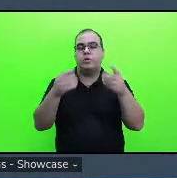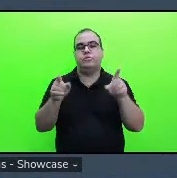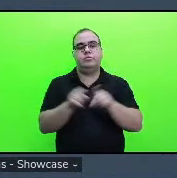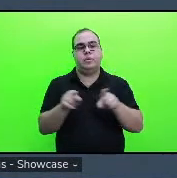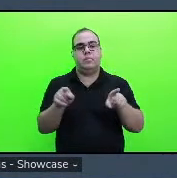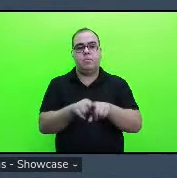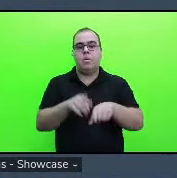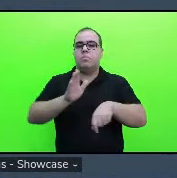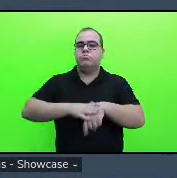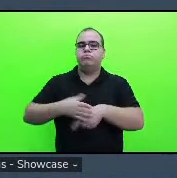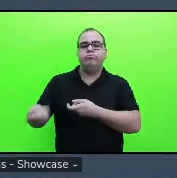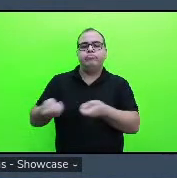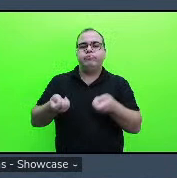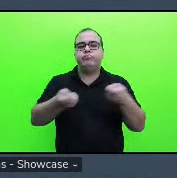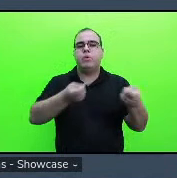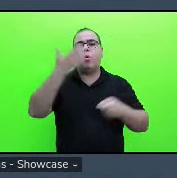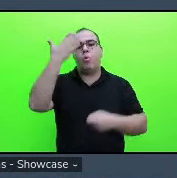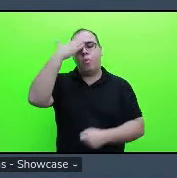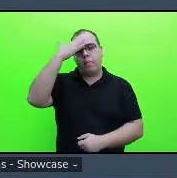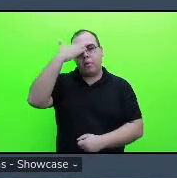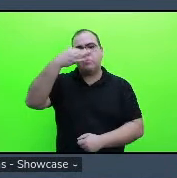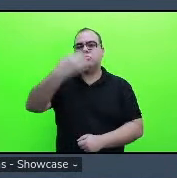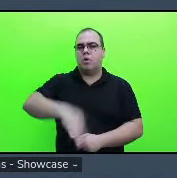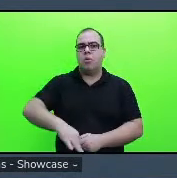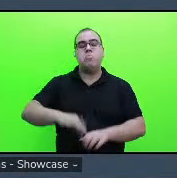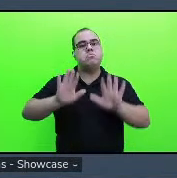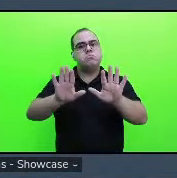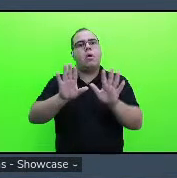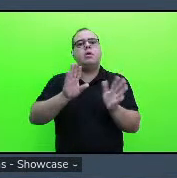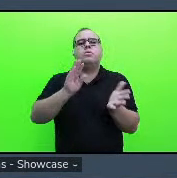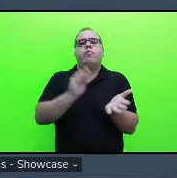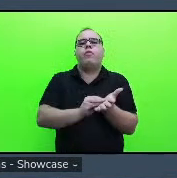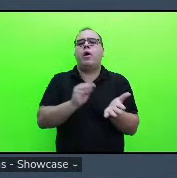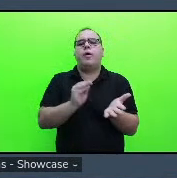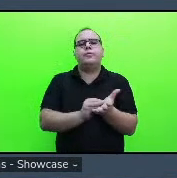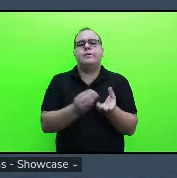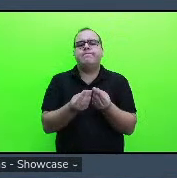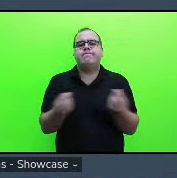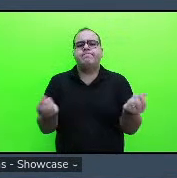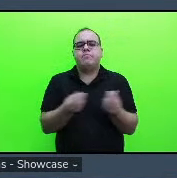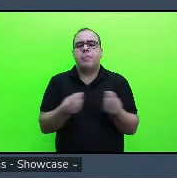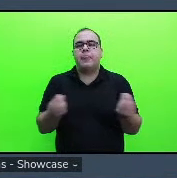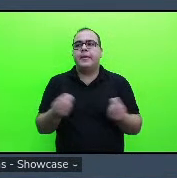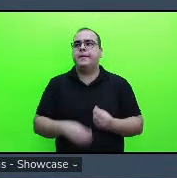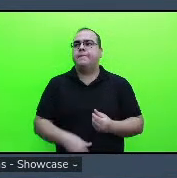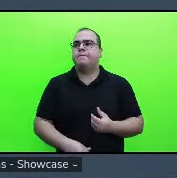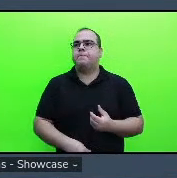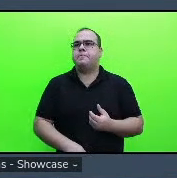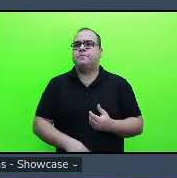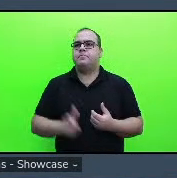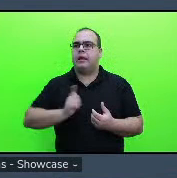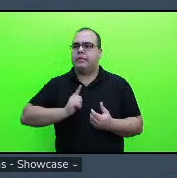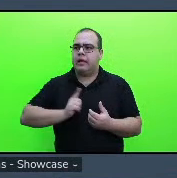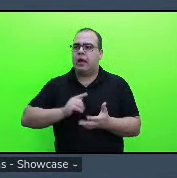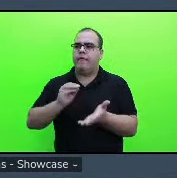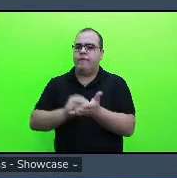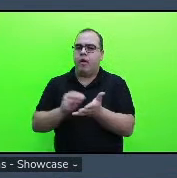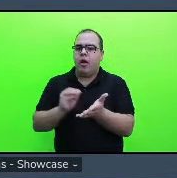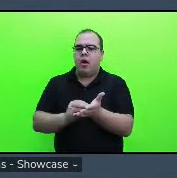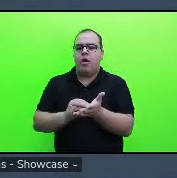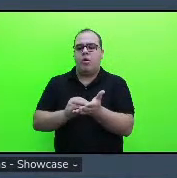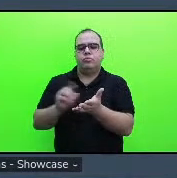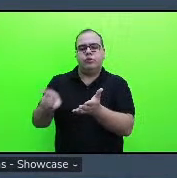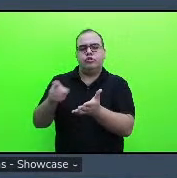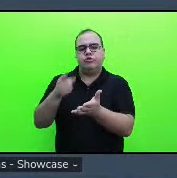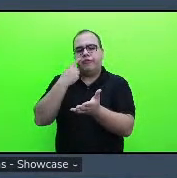compreensão quanto falta uma existe a ausência ou a dispersão teórico-metodológica